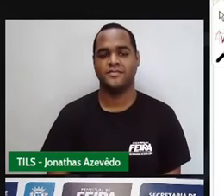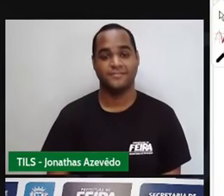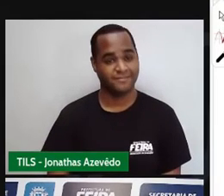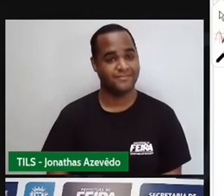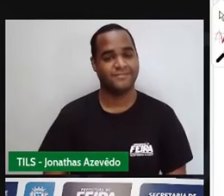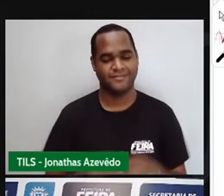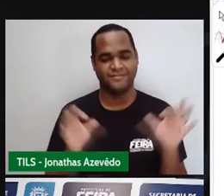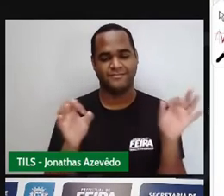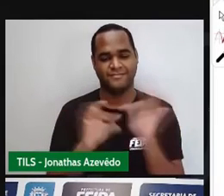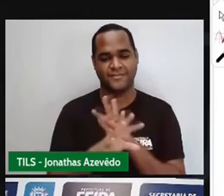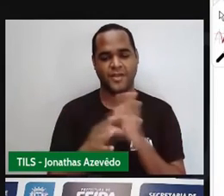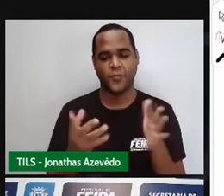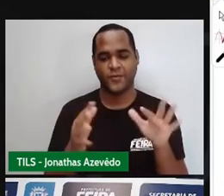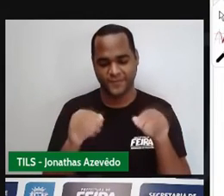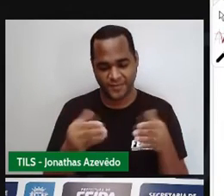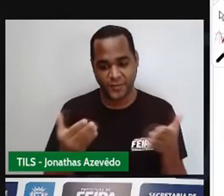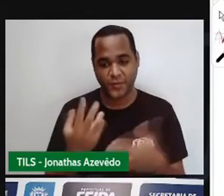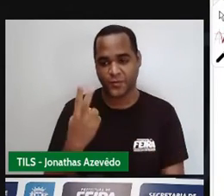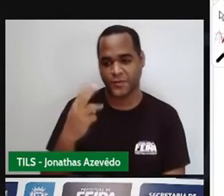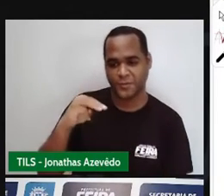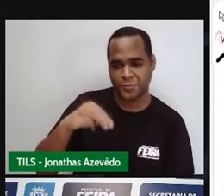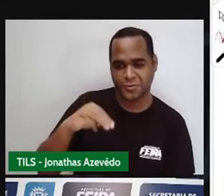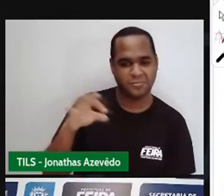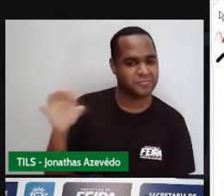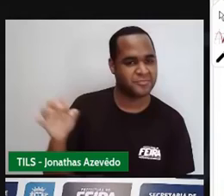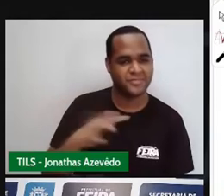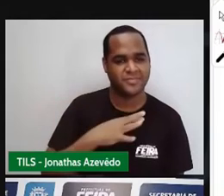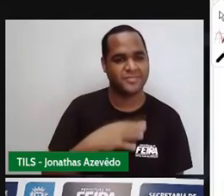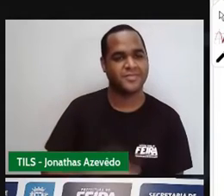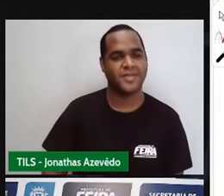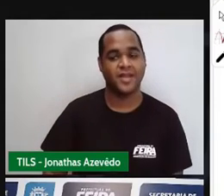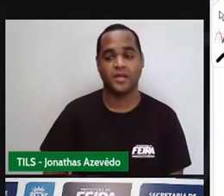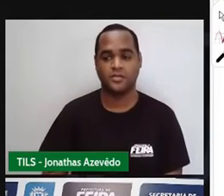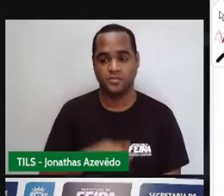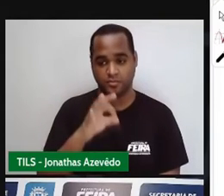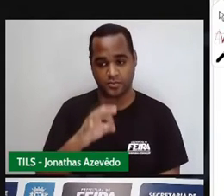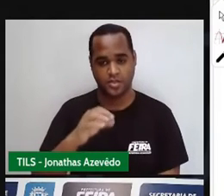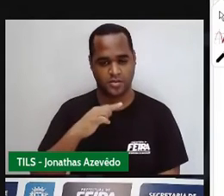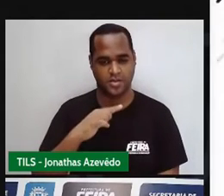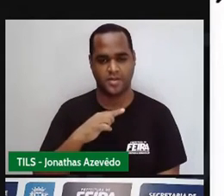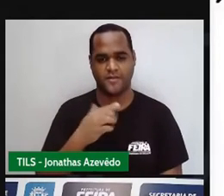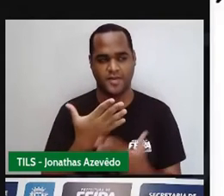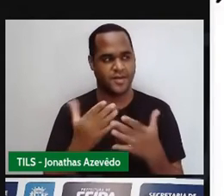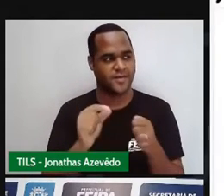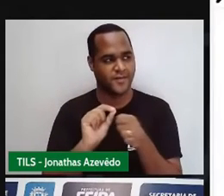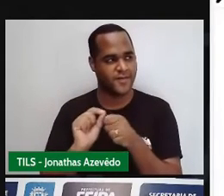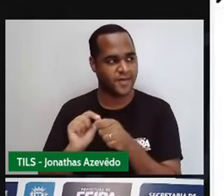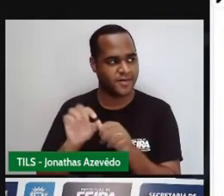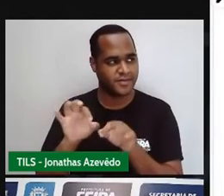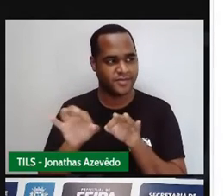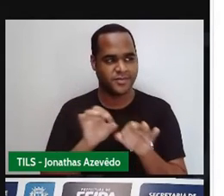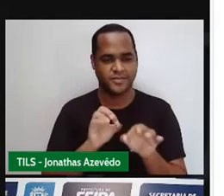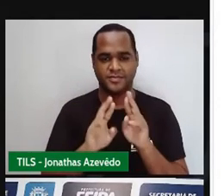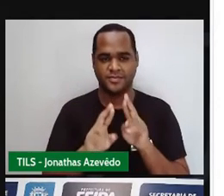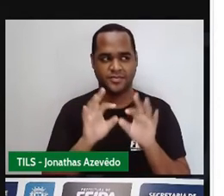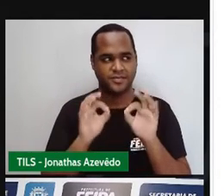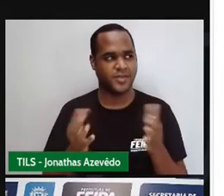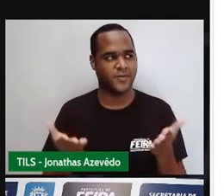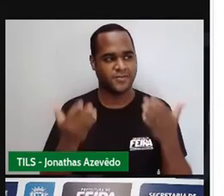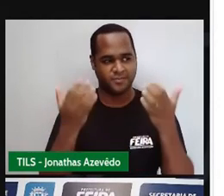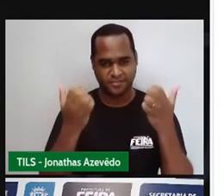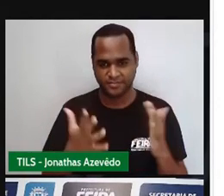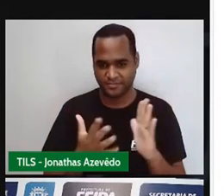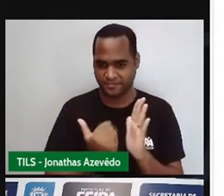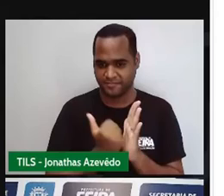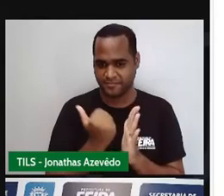prontinho finalizado aí os 2 minutos tenho certeza que você fez e volta a dizer não tenho dúvida de que